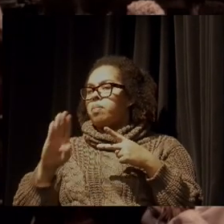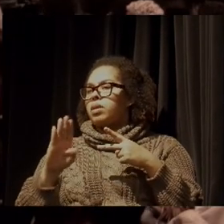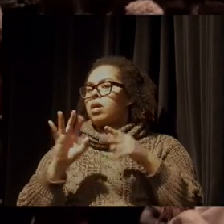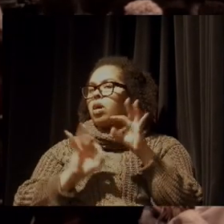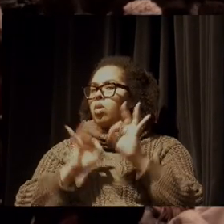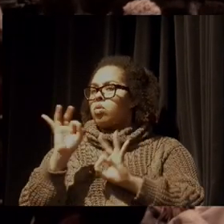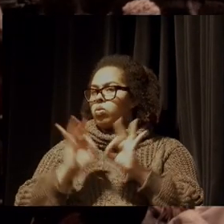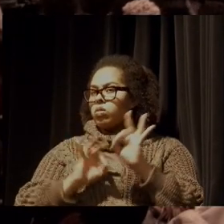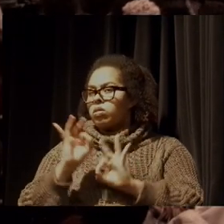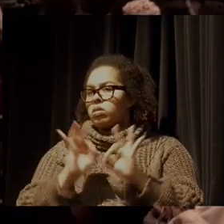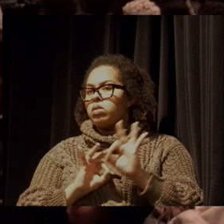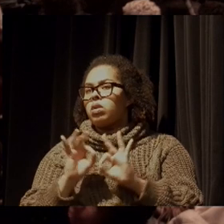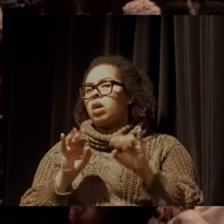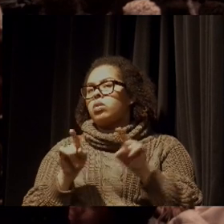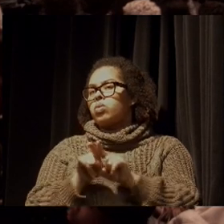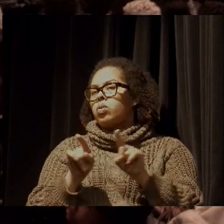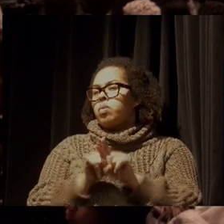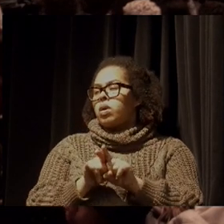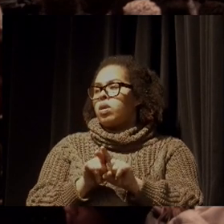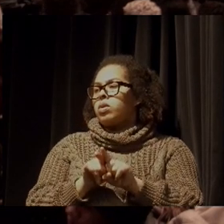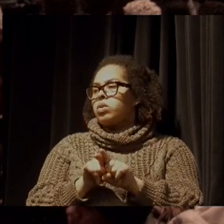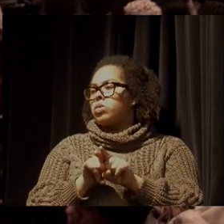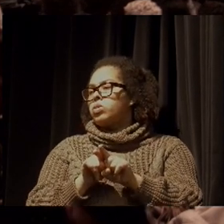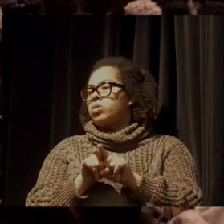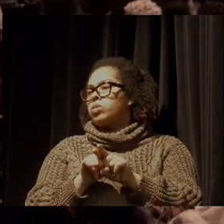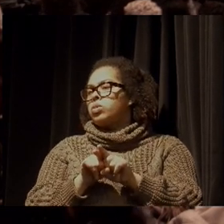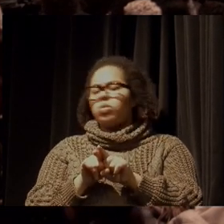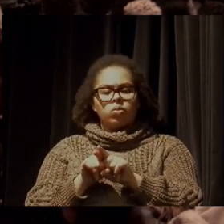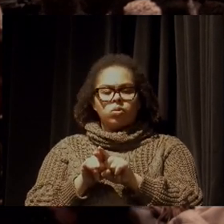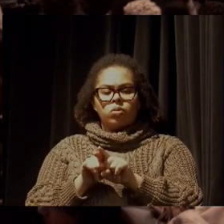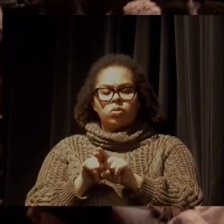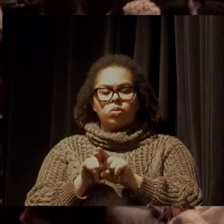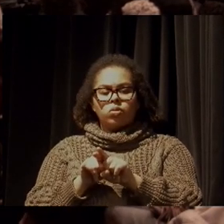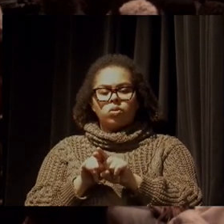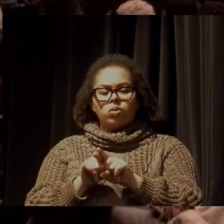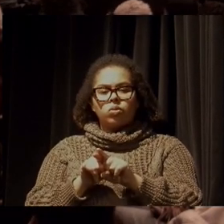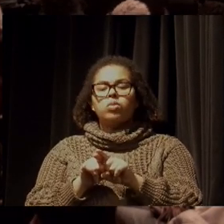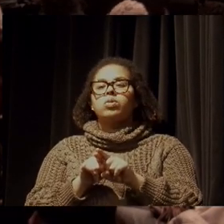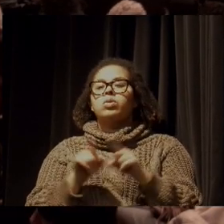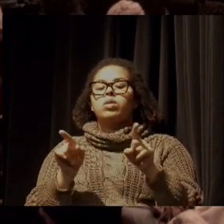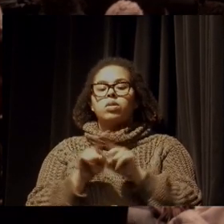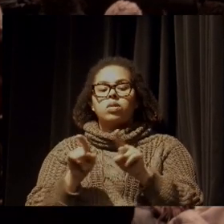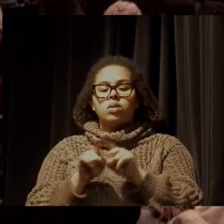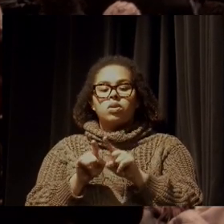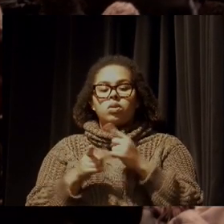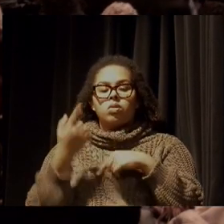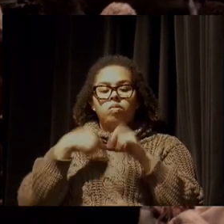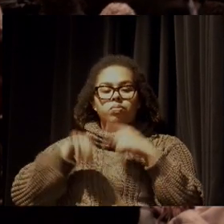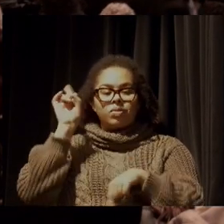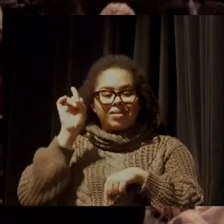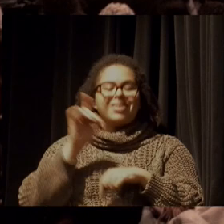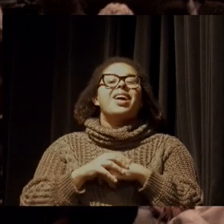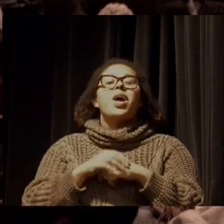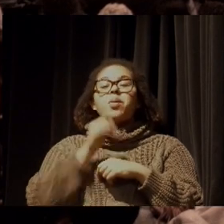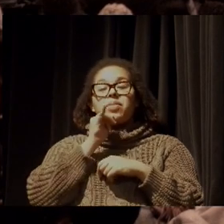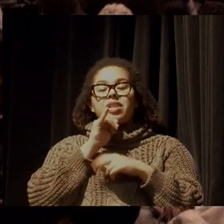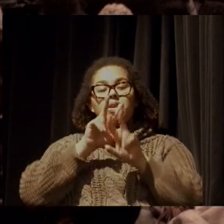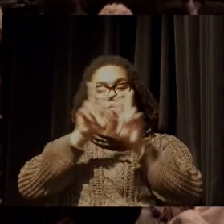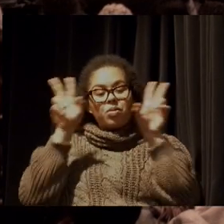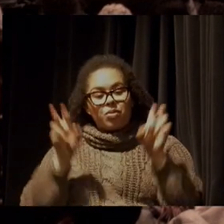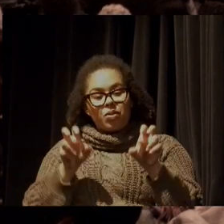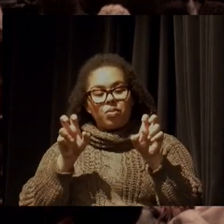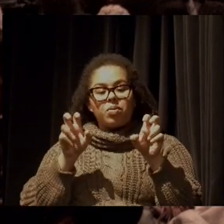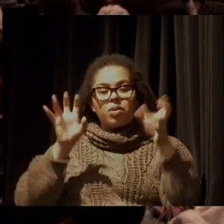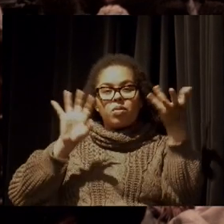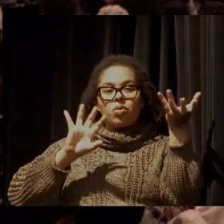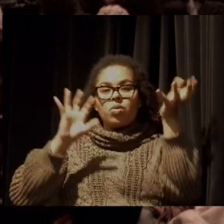fizeram, tiveram como mote inclusive a emergência climática e